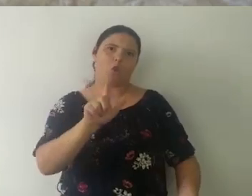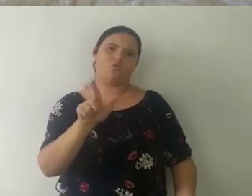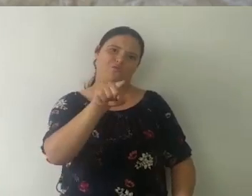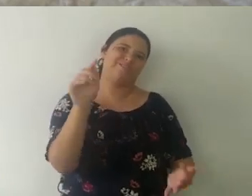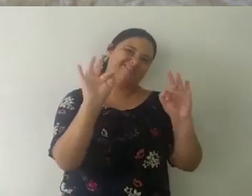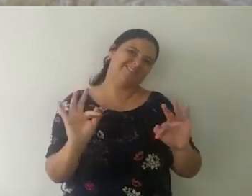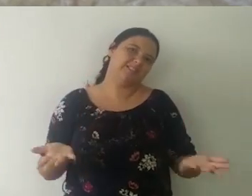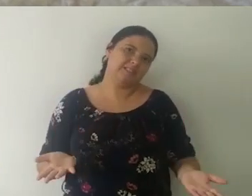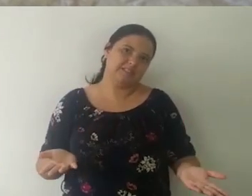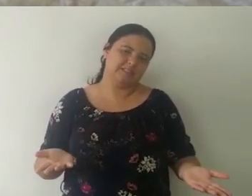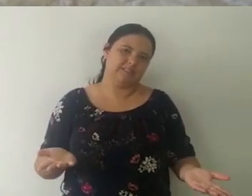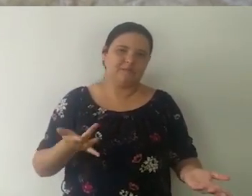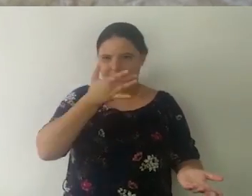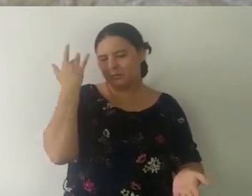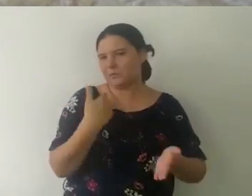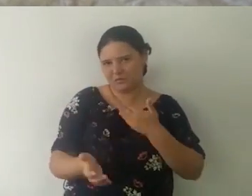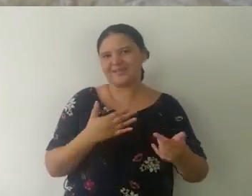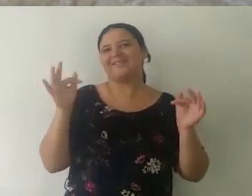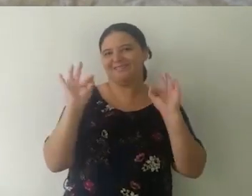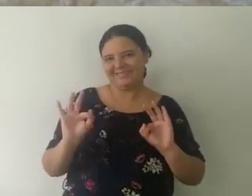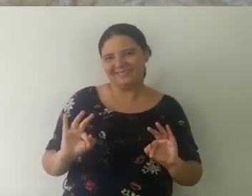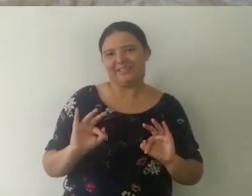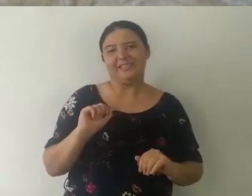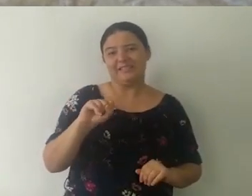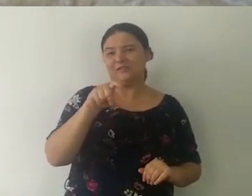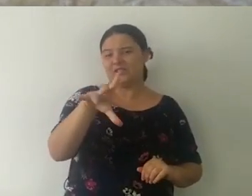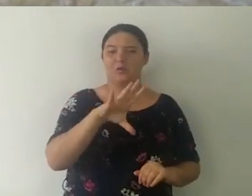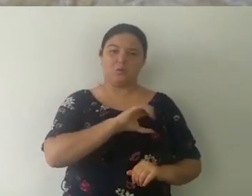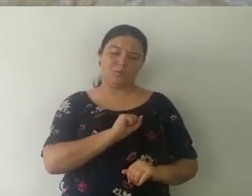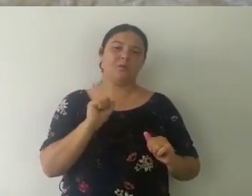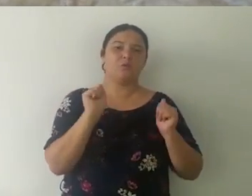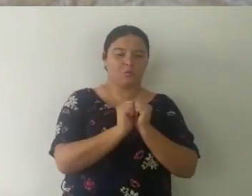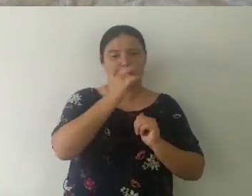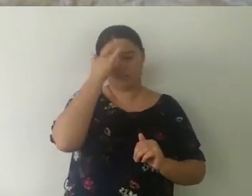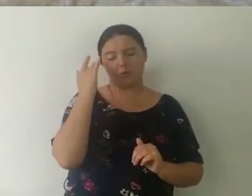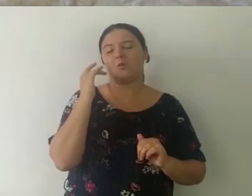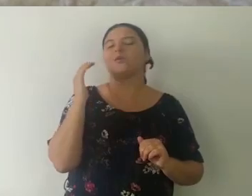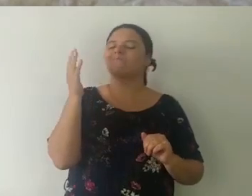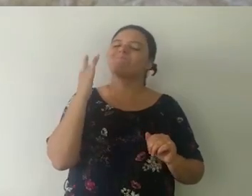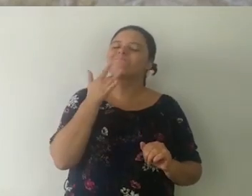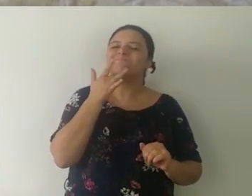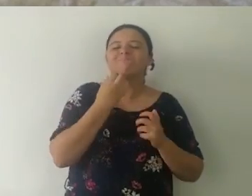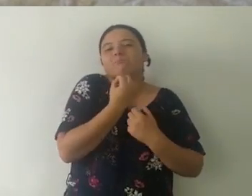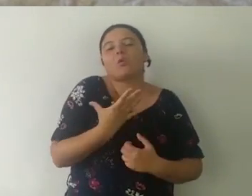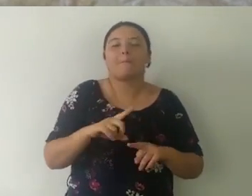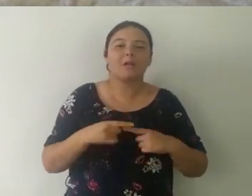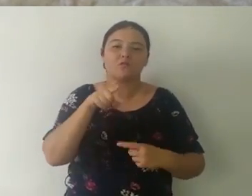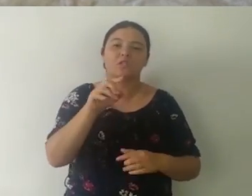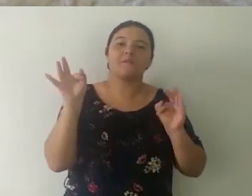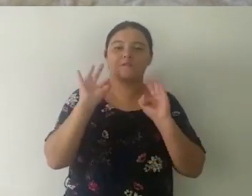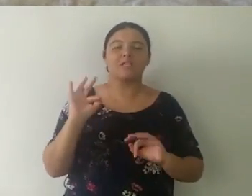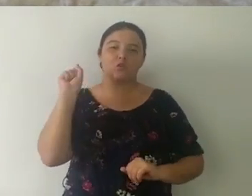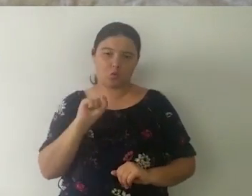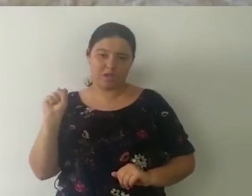Isso, logicamente, que vai fazer você feliz. Vai fazer qualquer pessoa feliz. Estar com quem se ama é uma coisa muito gostosa. Mas